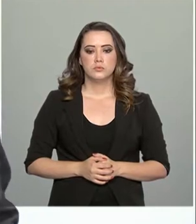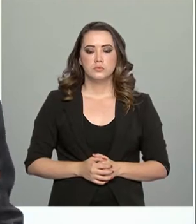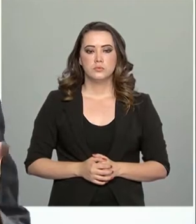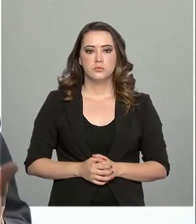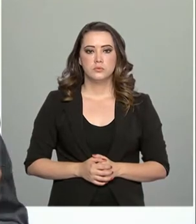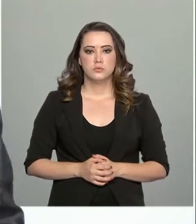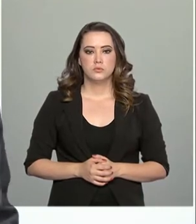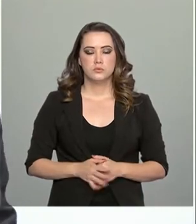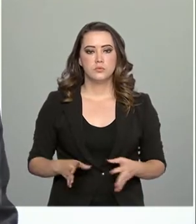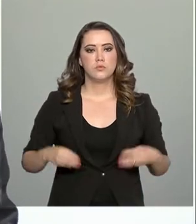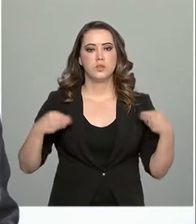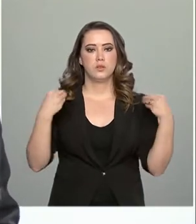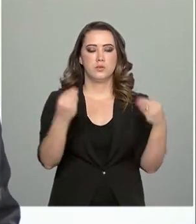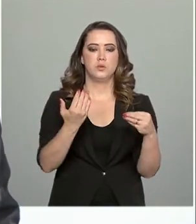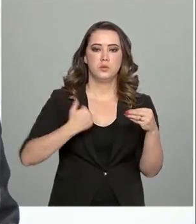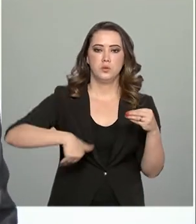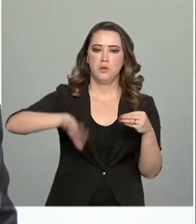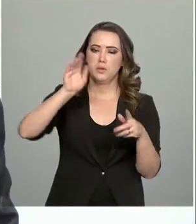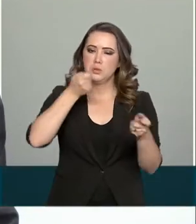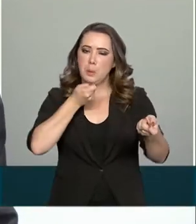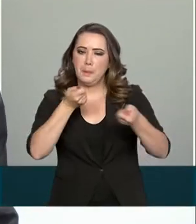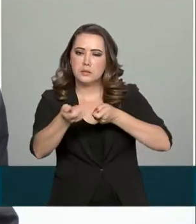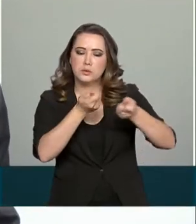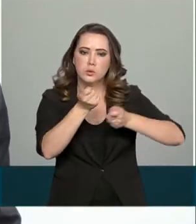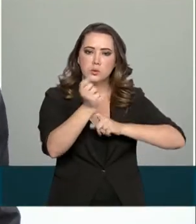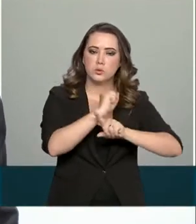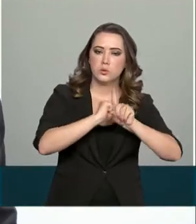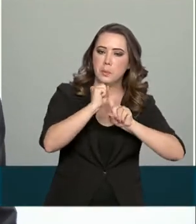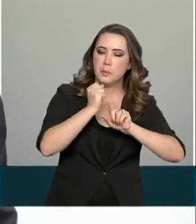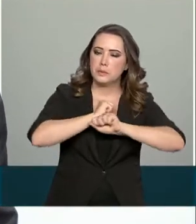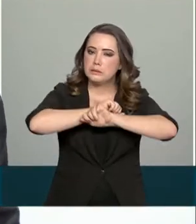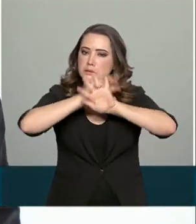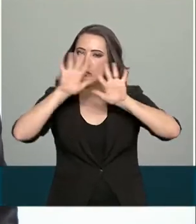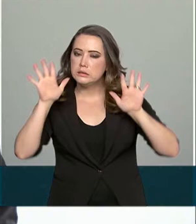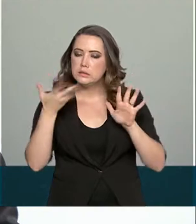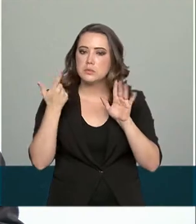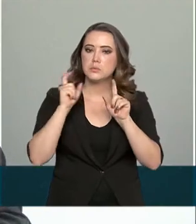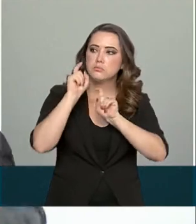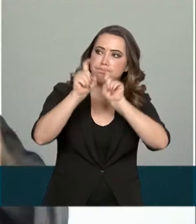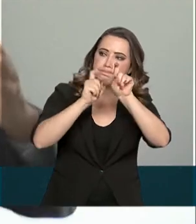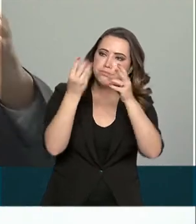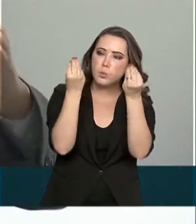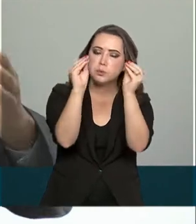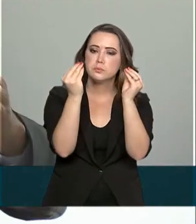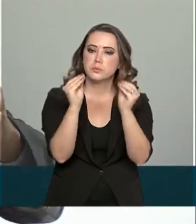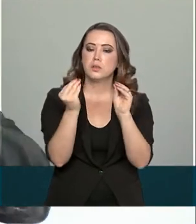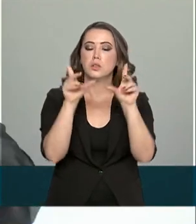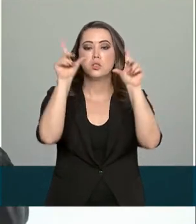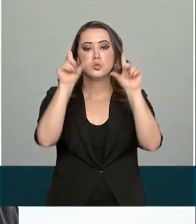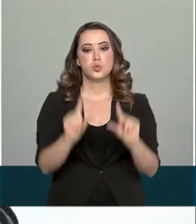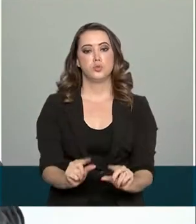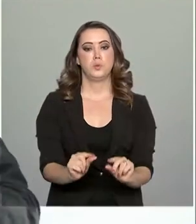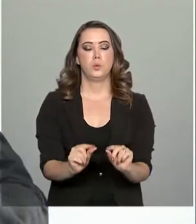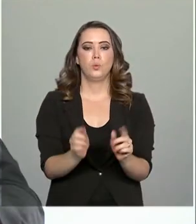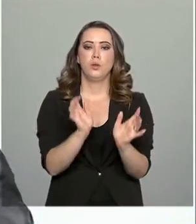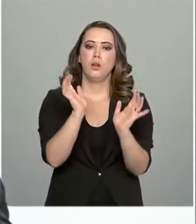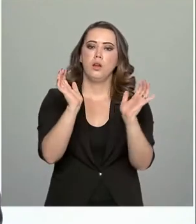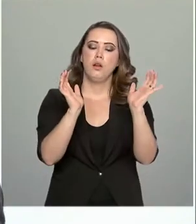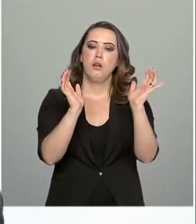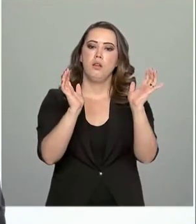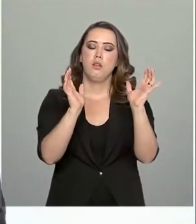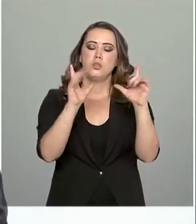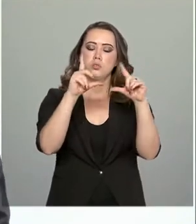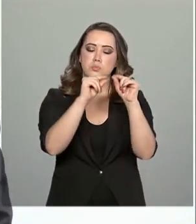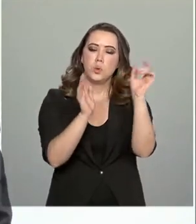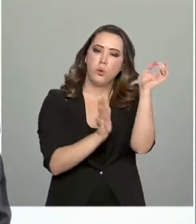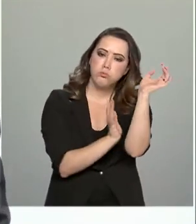trazendo mais controle social, mais transparência, mais digitalização, reduzindo a burocracia para